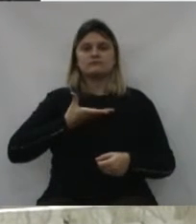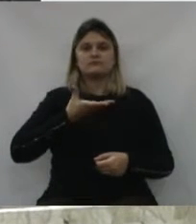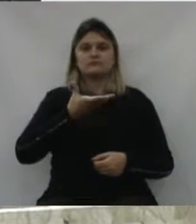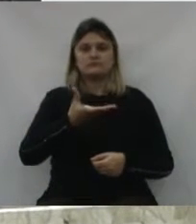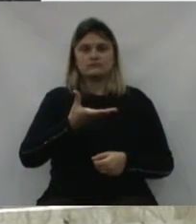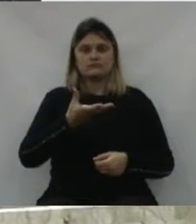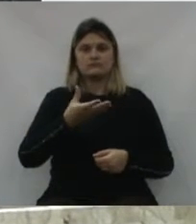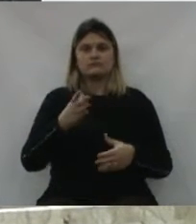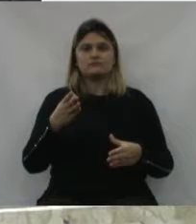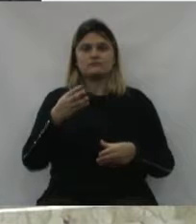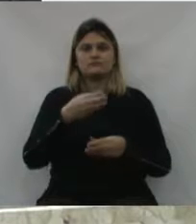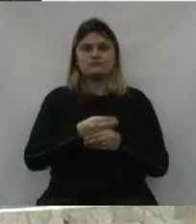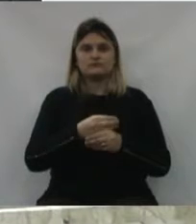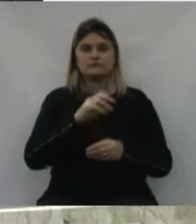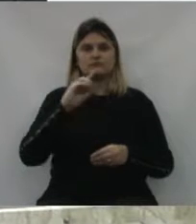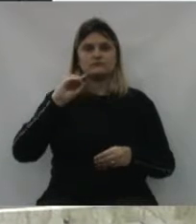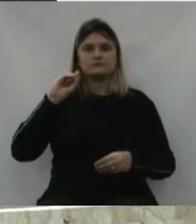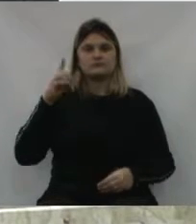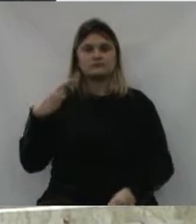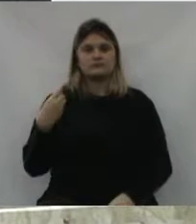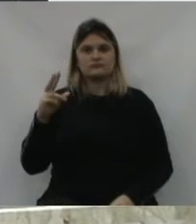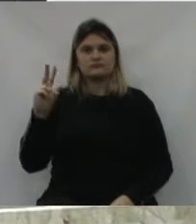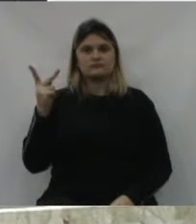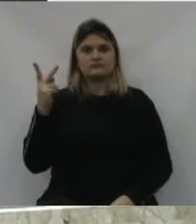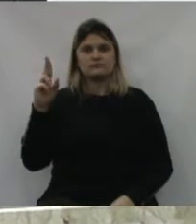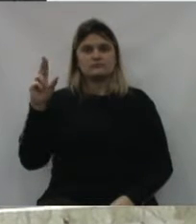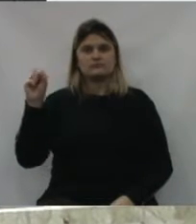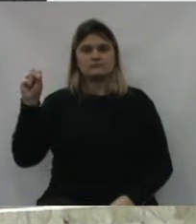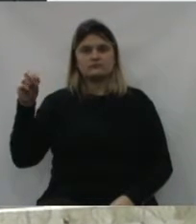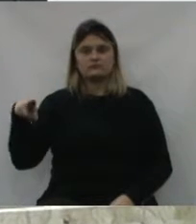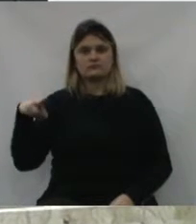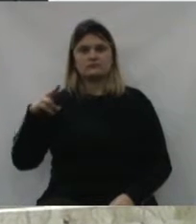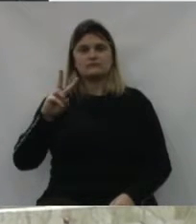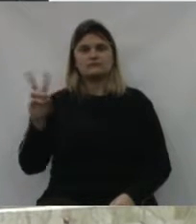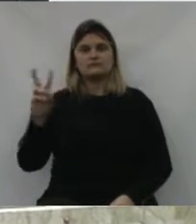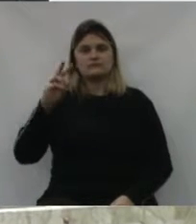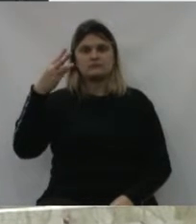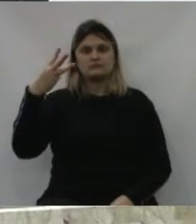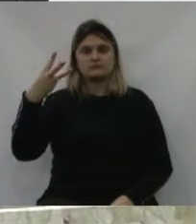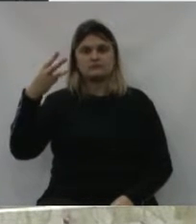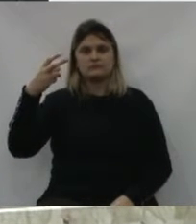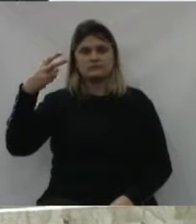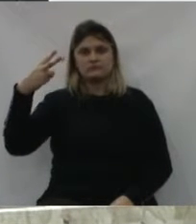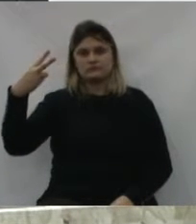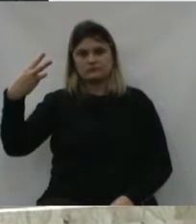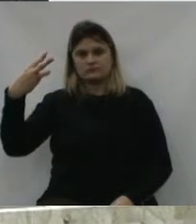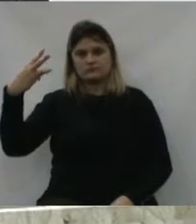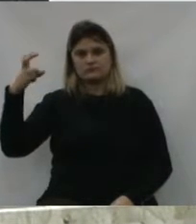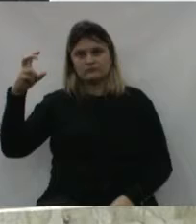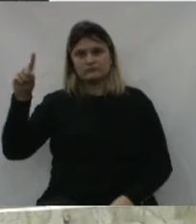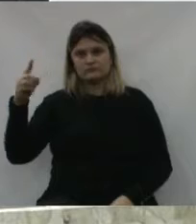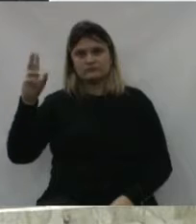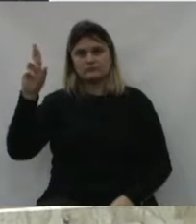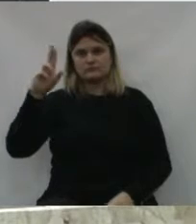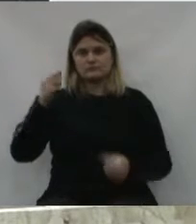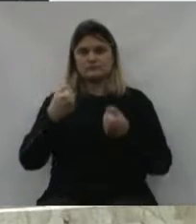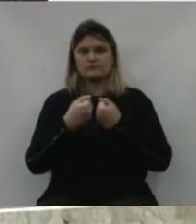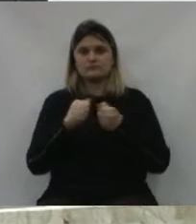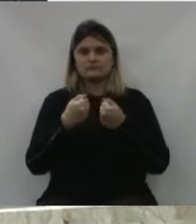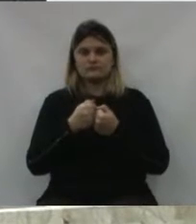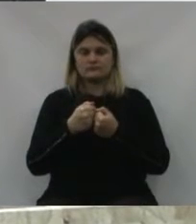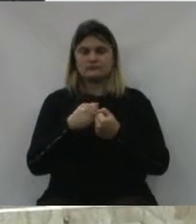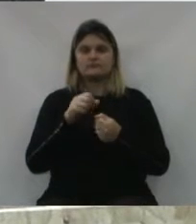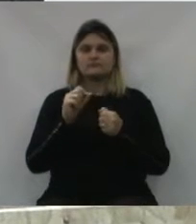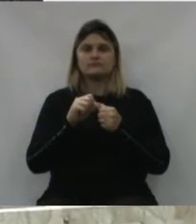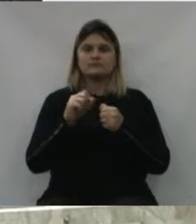destinado, doado, através de emenda do deputado Hussein, o valor de R$ 335 mil, também para um ônibus